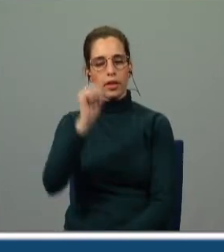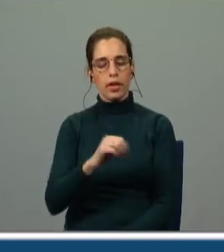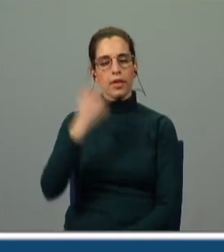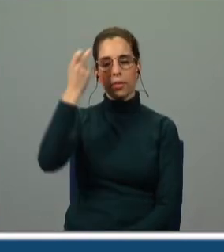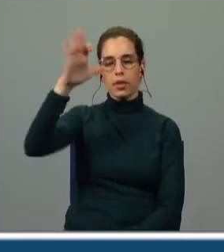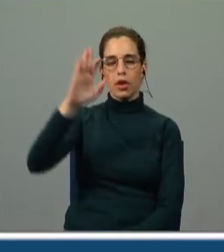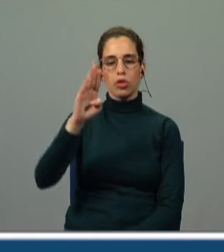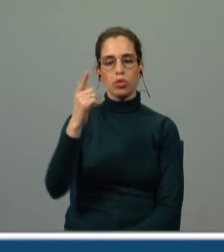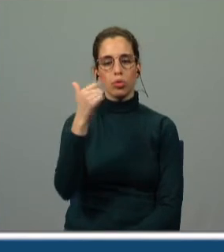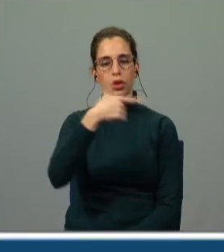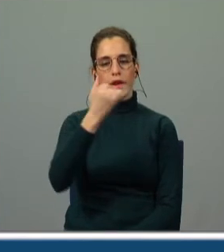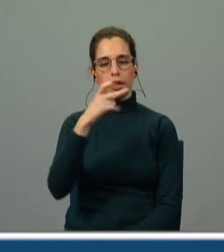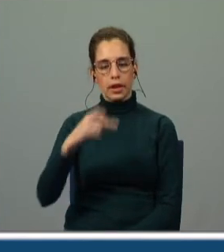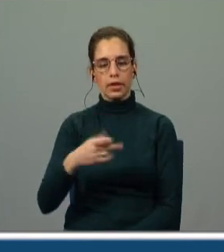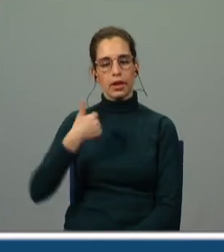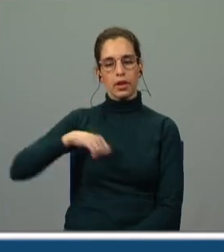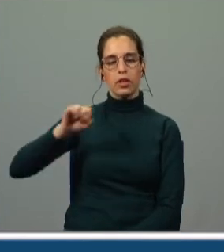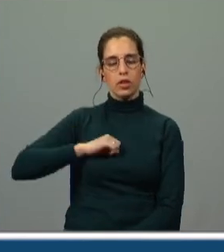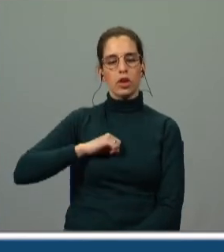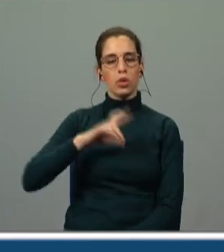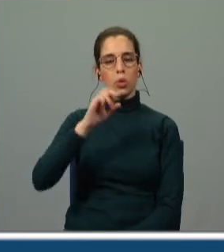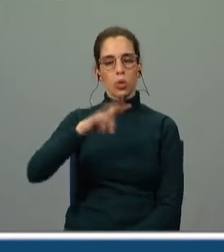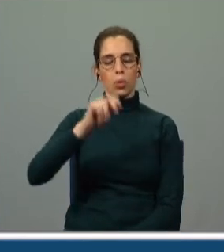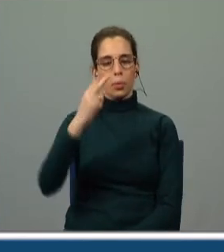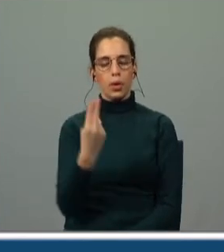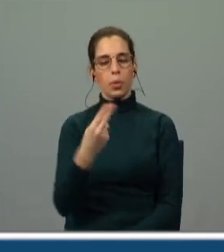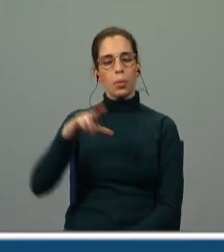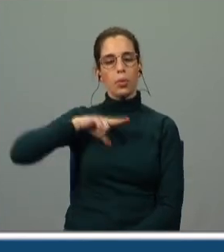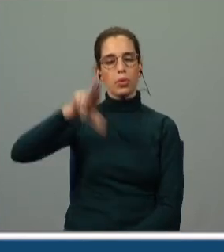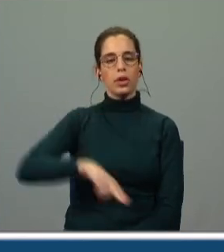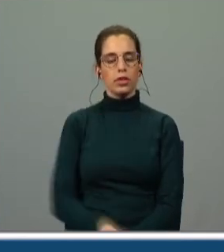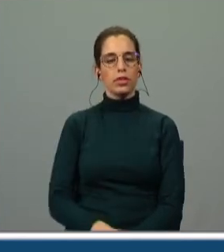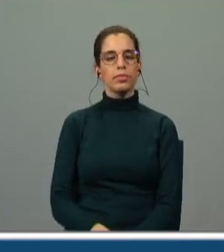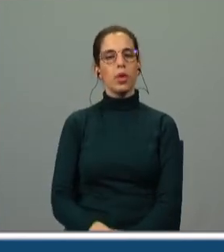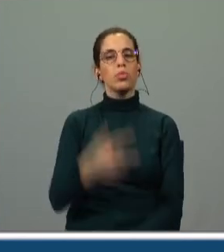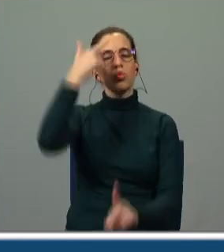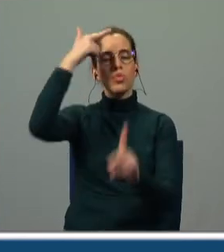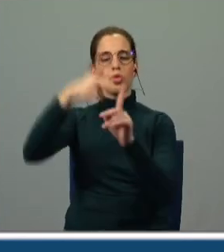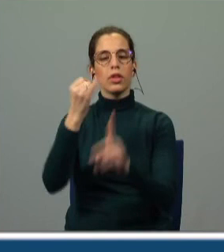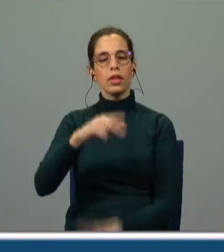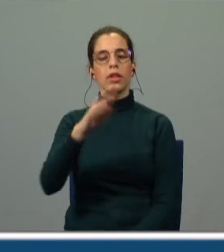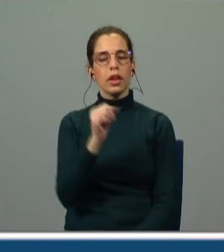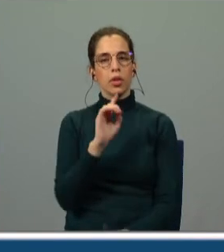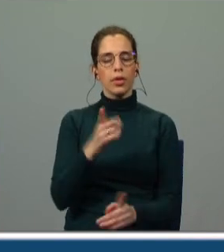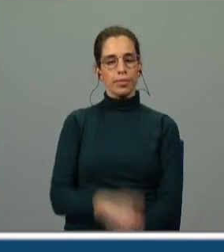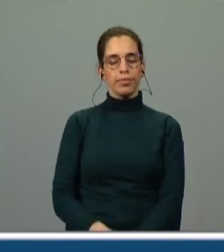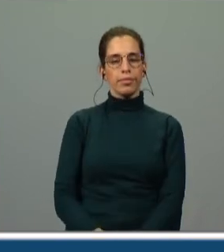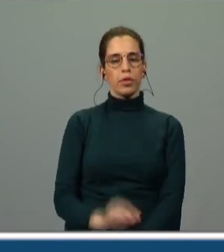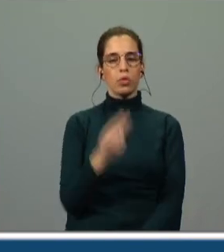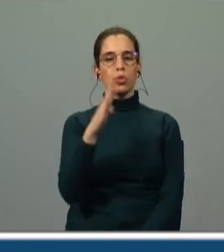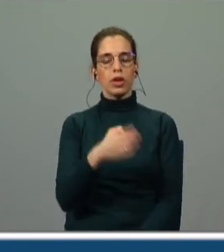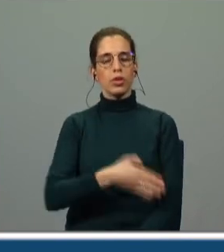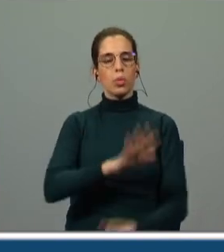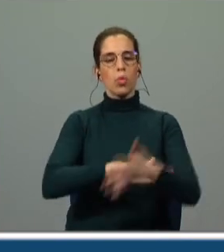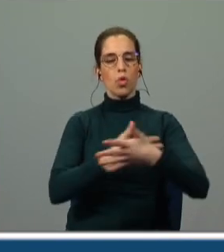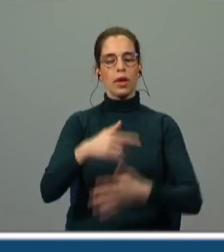Castelhana do Romeu português então qual é a intenção de Inês neste poema o é que o sujeito poético nos diz que Inês vai fazer